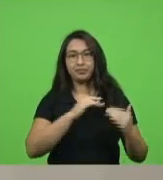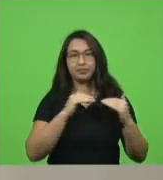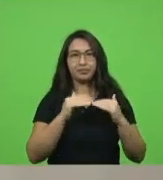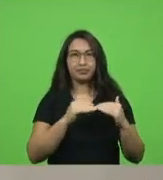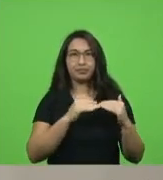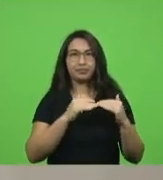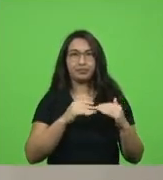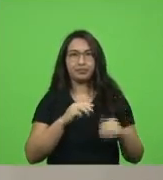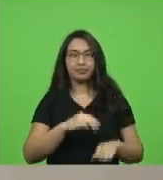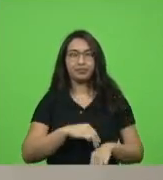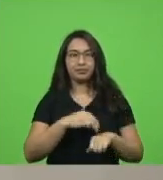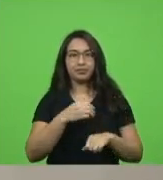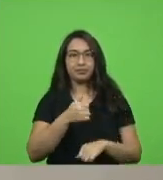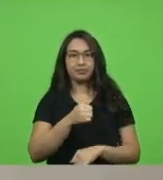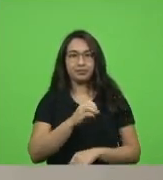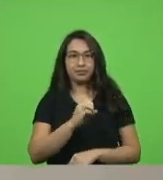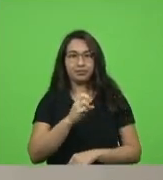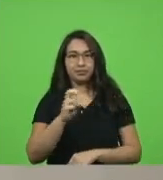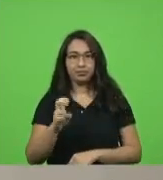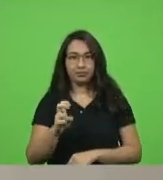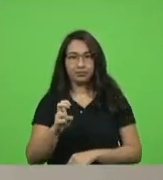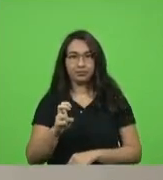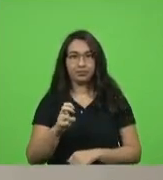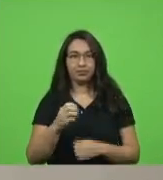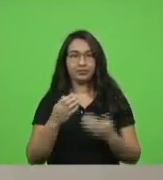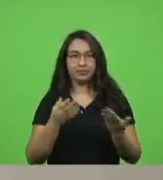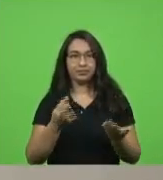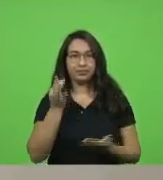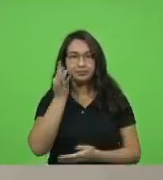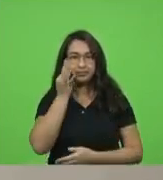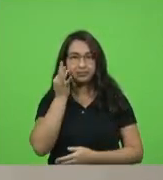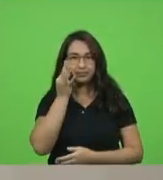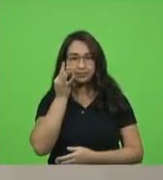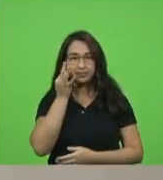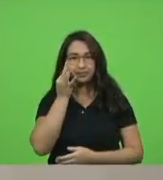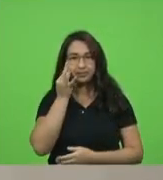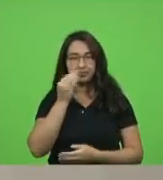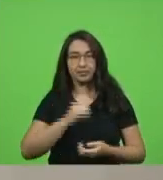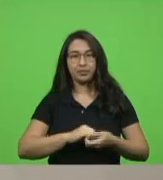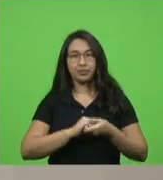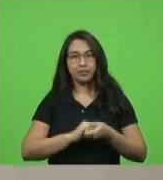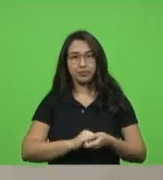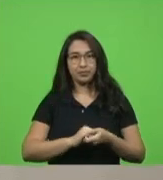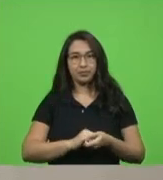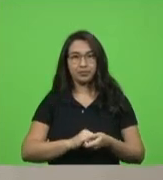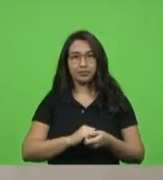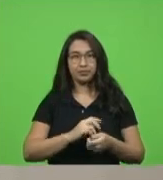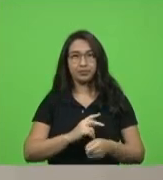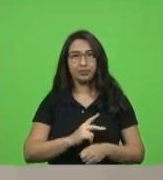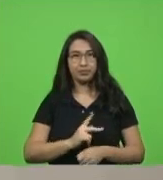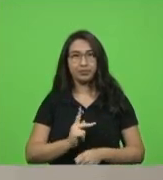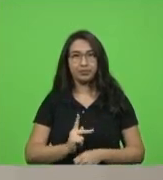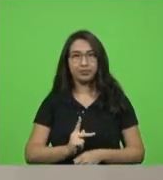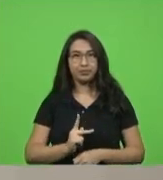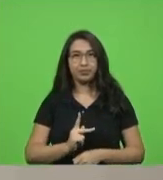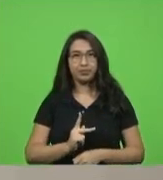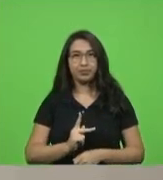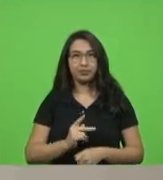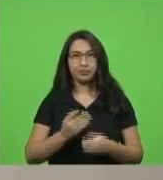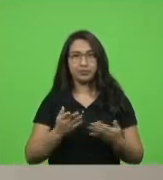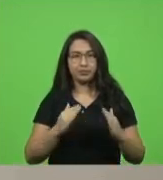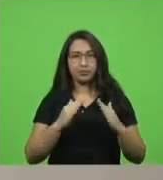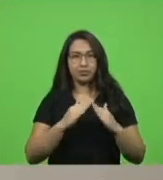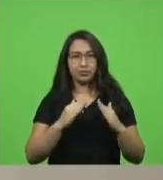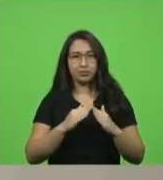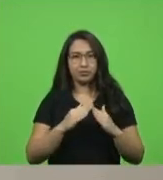unanimidade moção 105 autor deputado Fernando Kreling cumprimentando a presidente da Associação de Amigos das Crianças do Lar Abdão